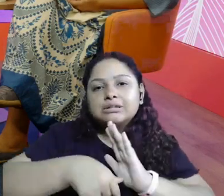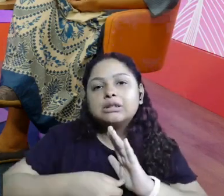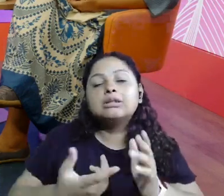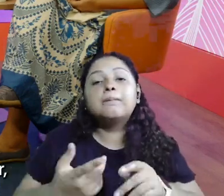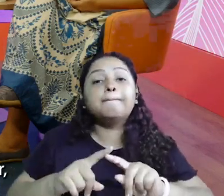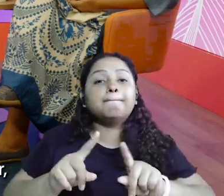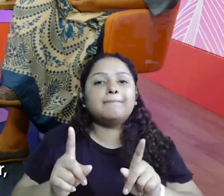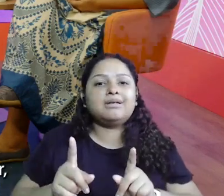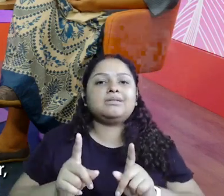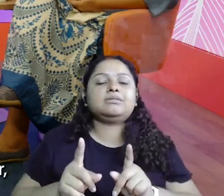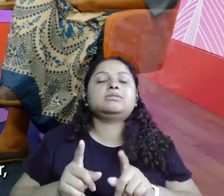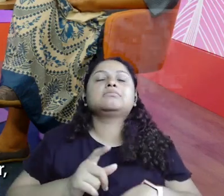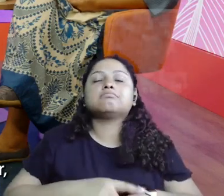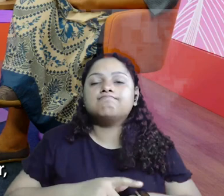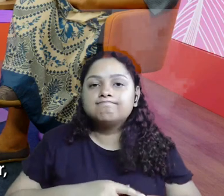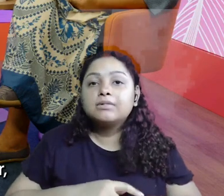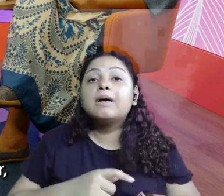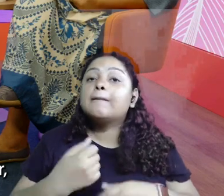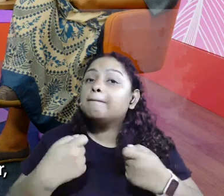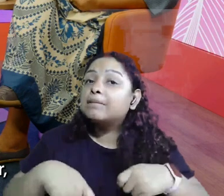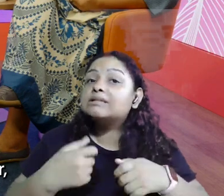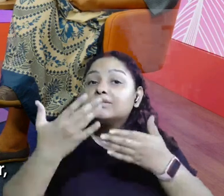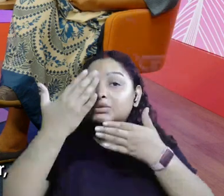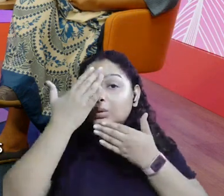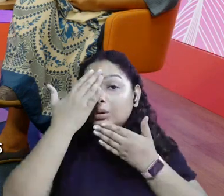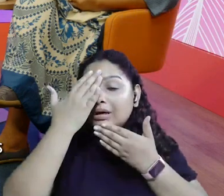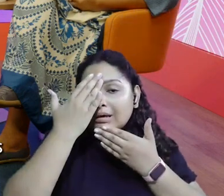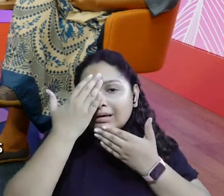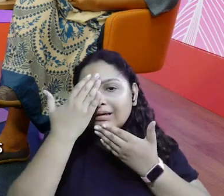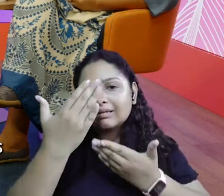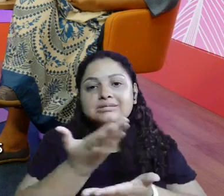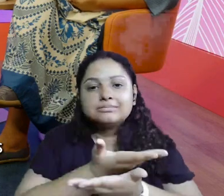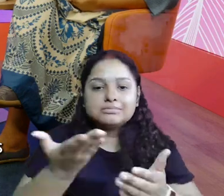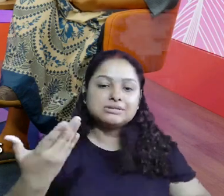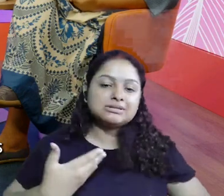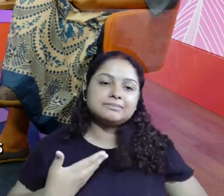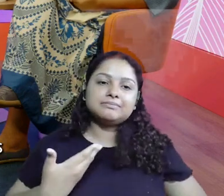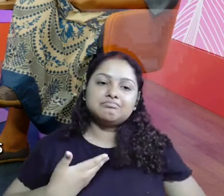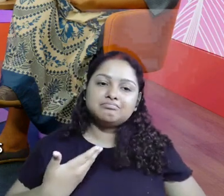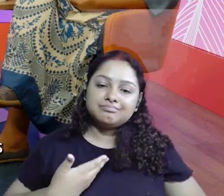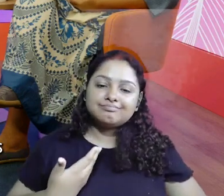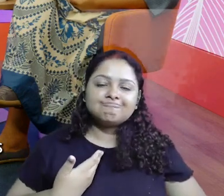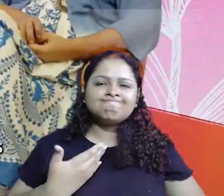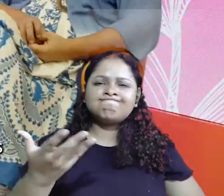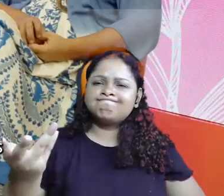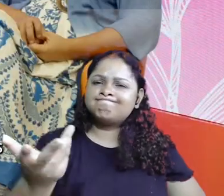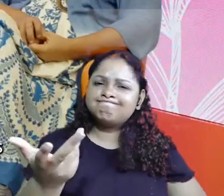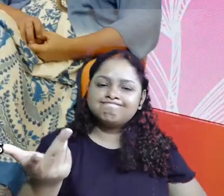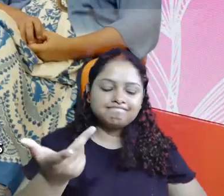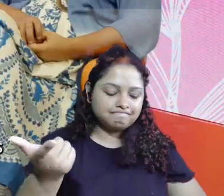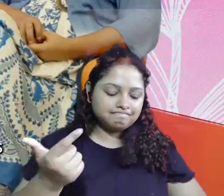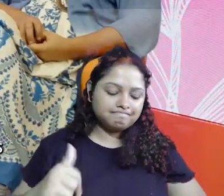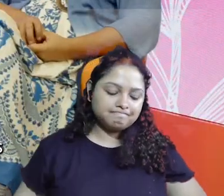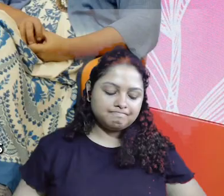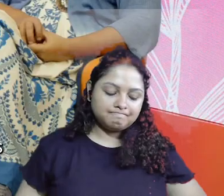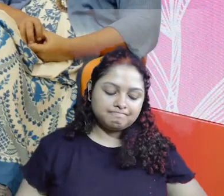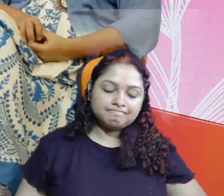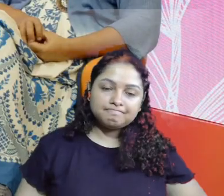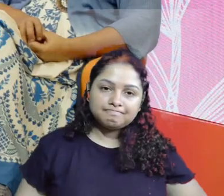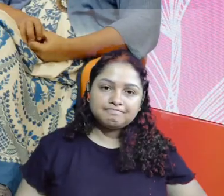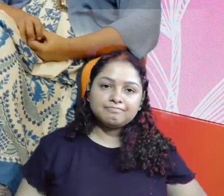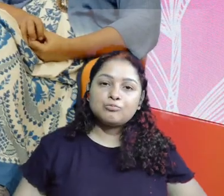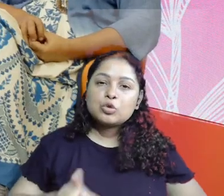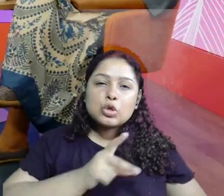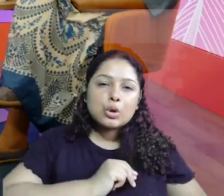tarde e tal, eu também não posso deixar de citar, de agradecer aqui as minhas amigas maravilhosas. as